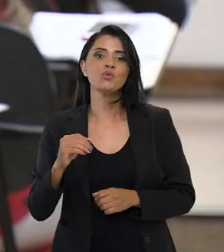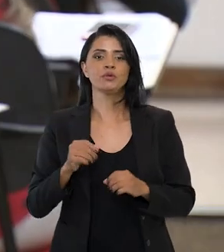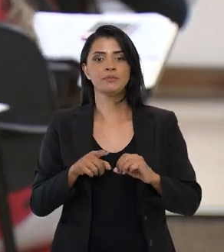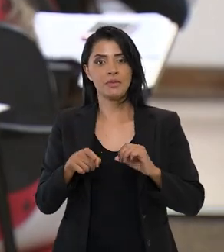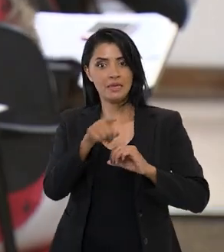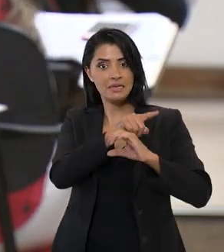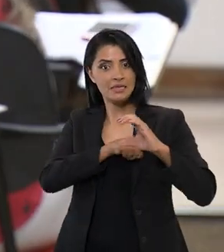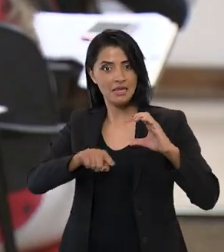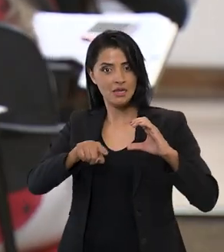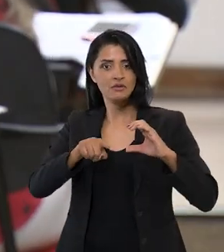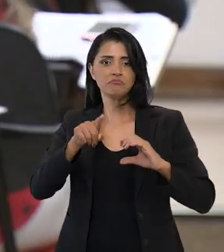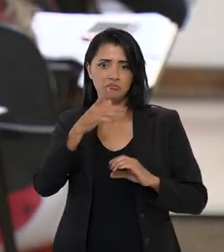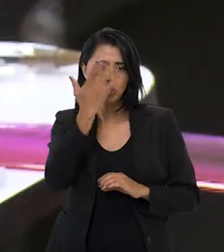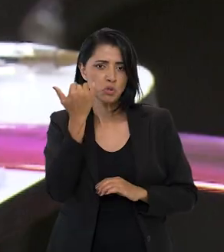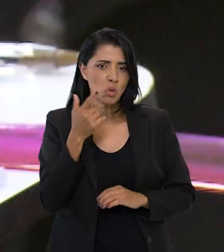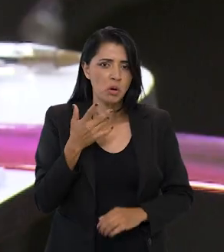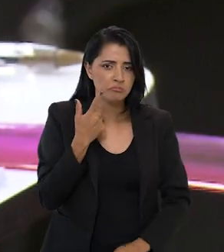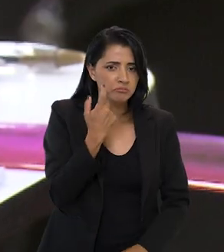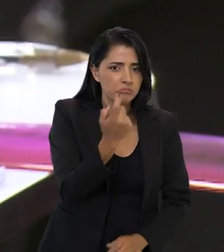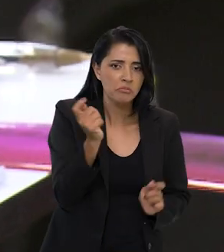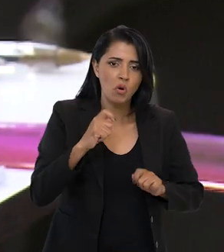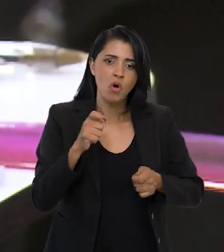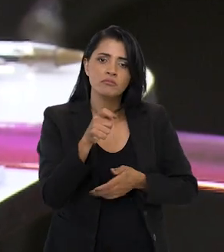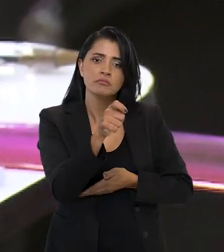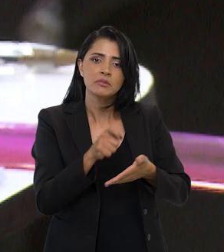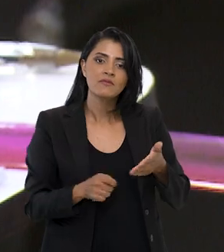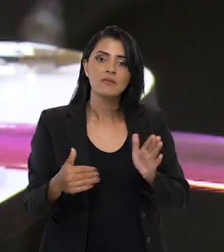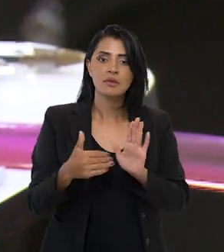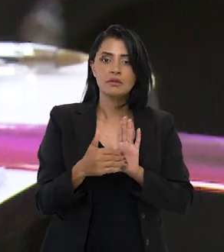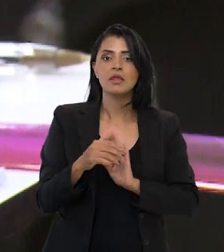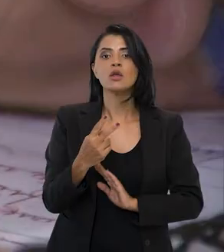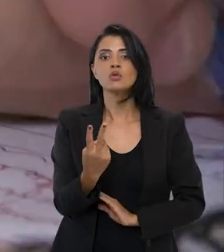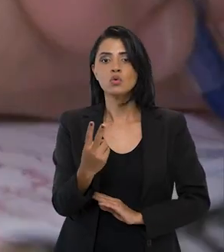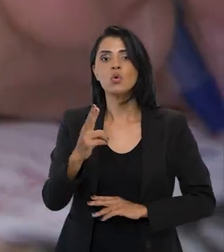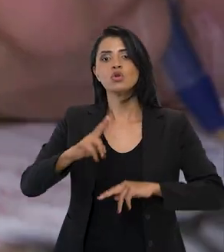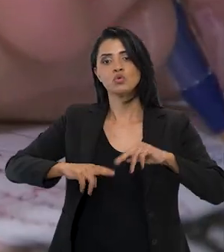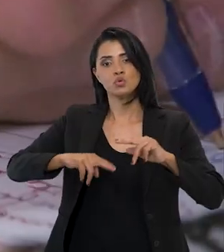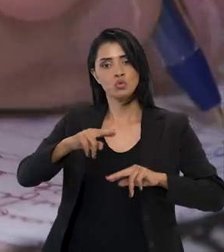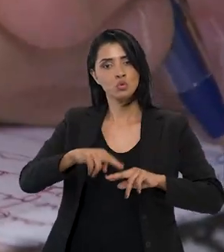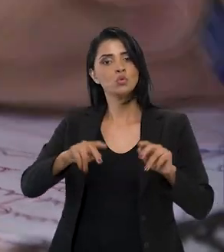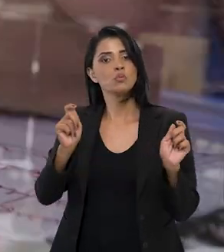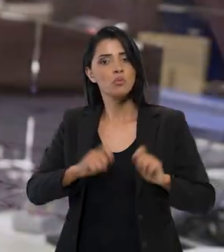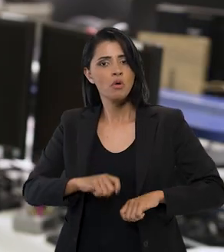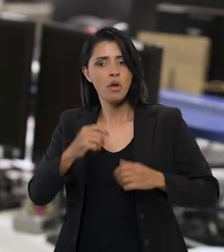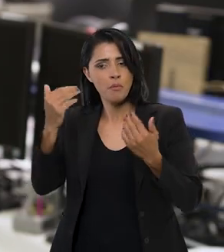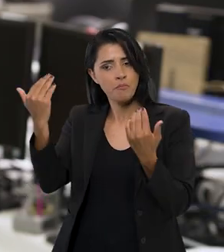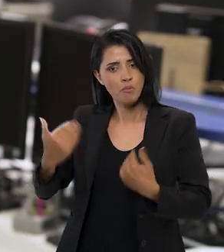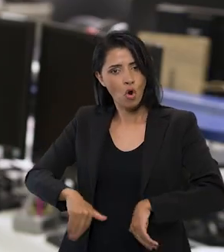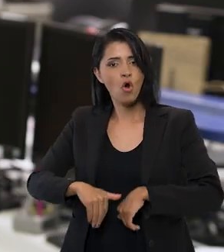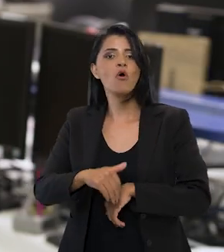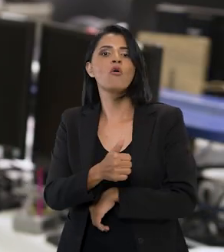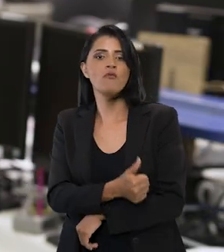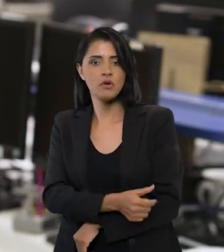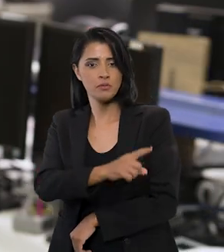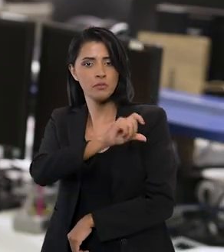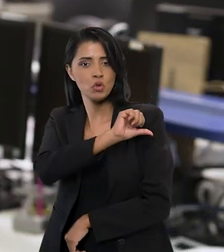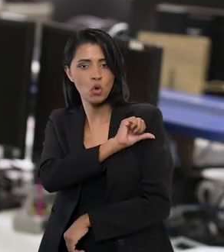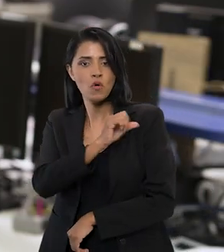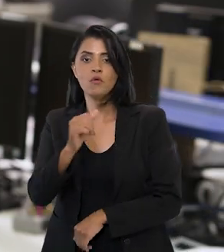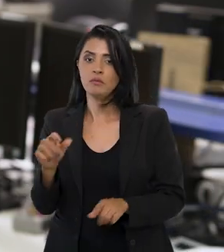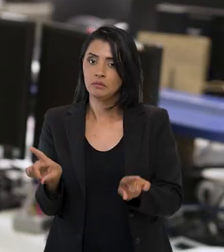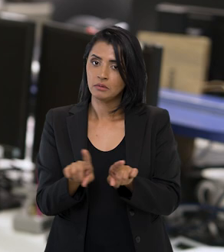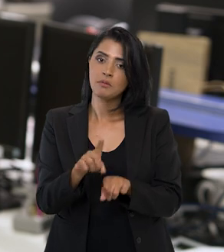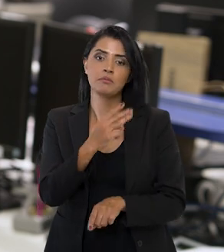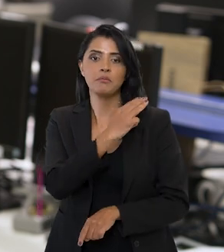Jovens e Adultos, o INSEJA. Interessados podem se inscrever até o dia 2 de junho. As provas, tanto para o estino